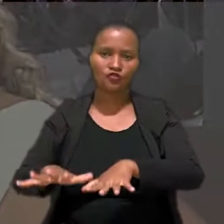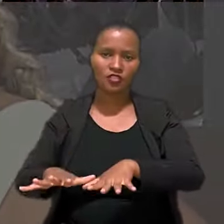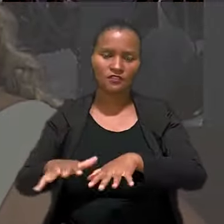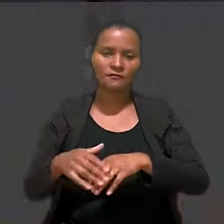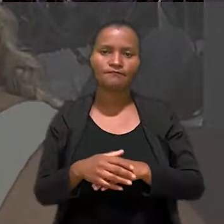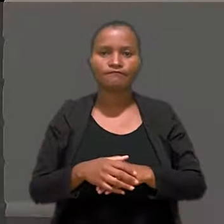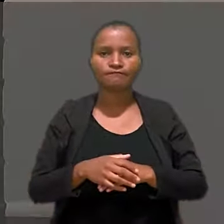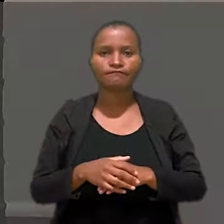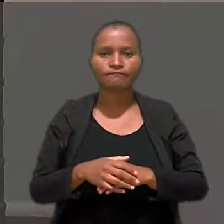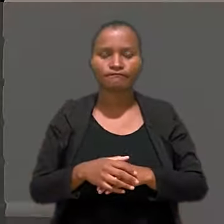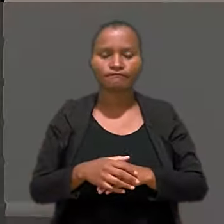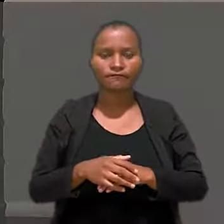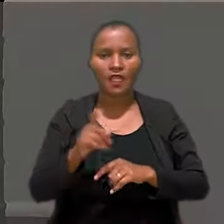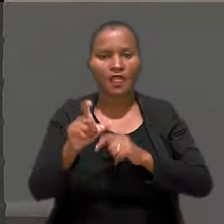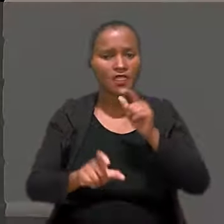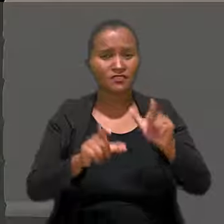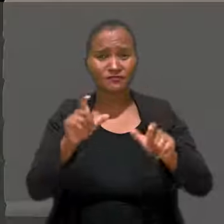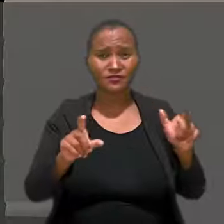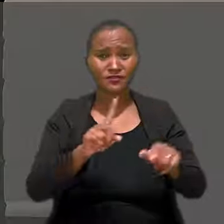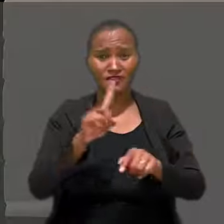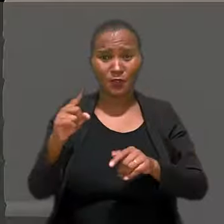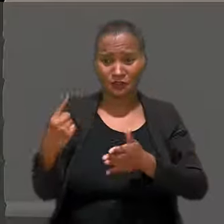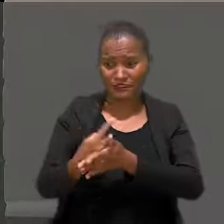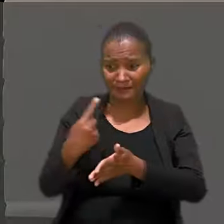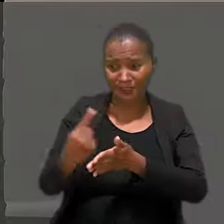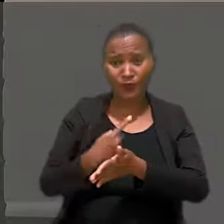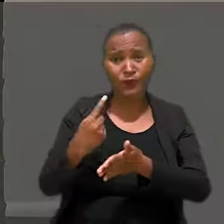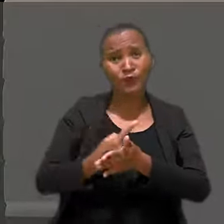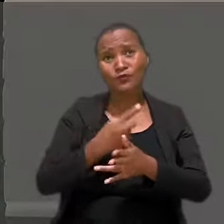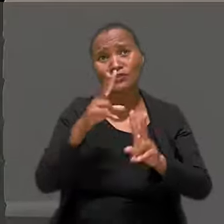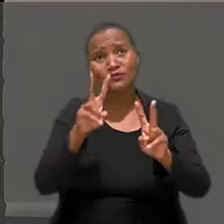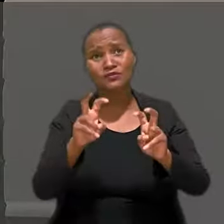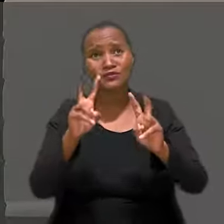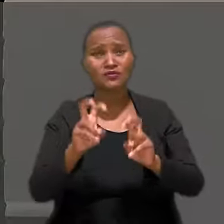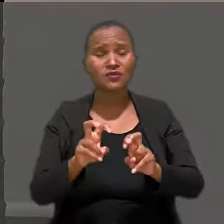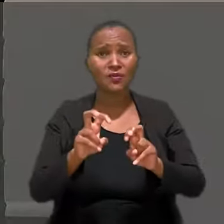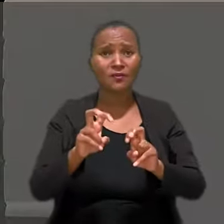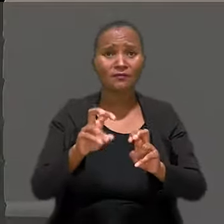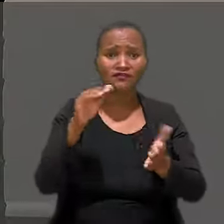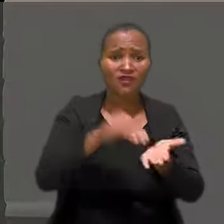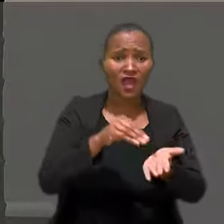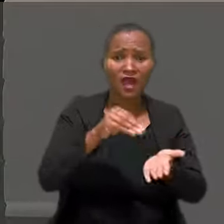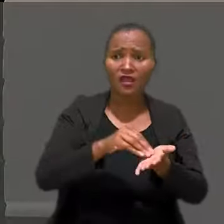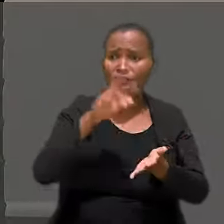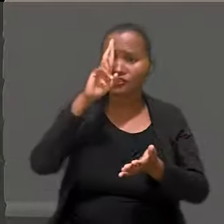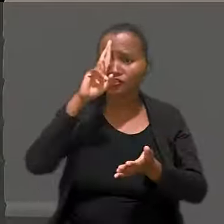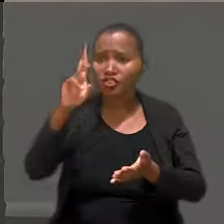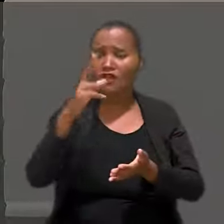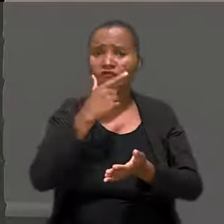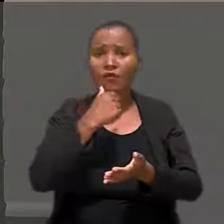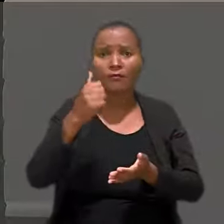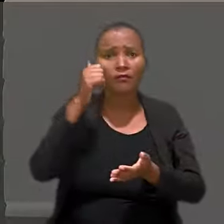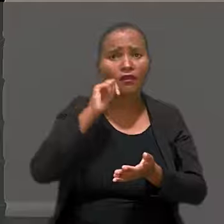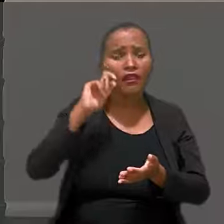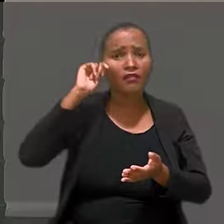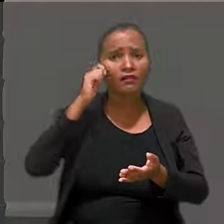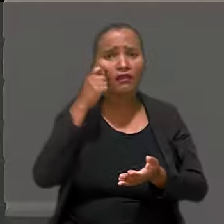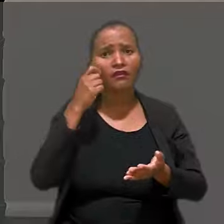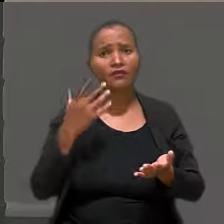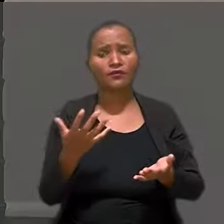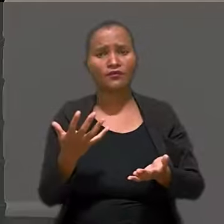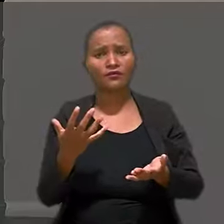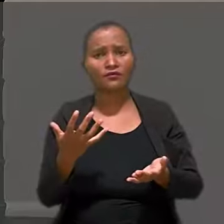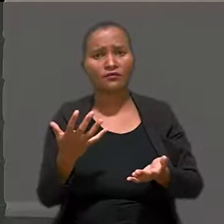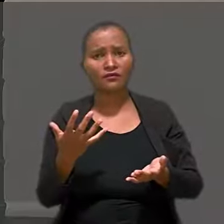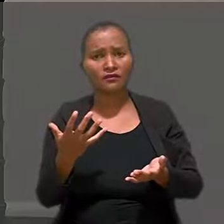mesa de audiência. As pessoas não se questionam sobre a ausência de gestores e gestoras, negros